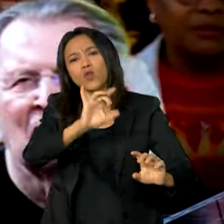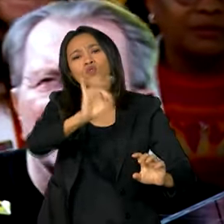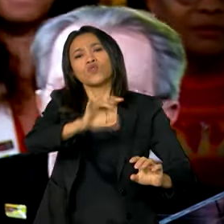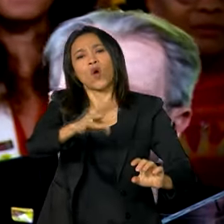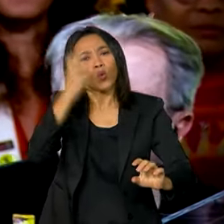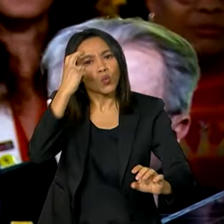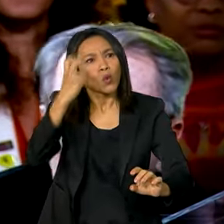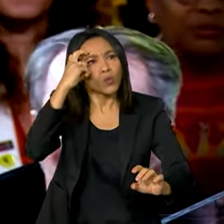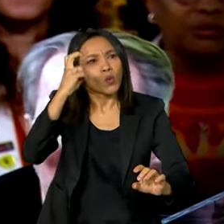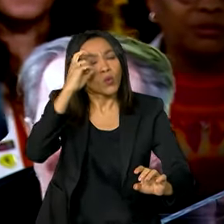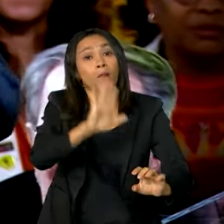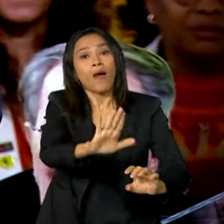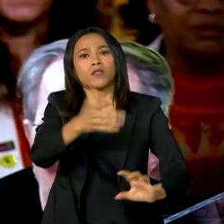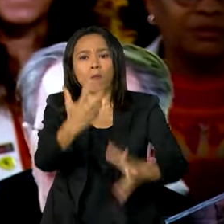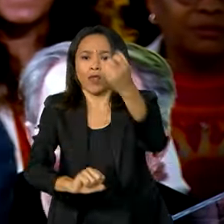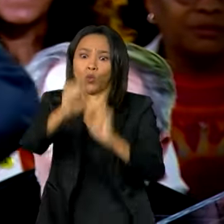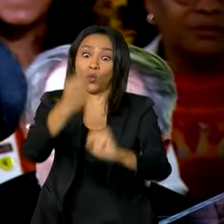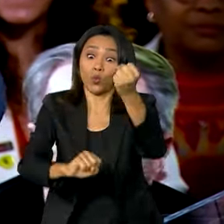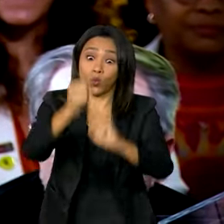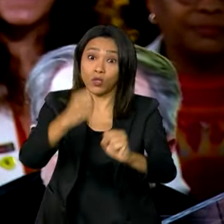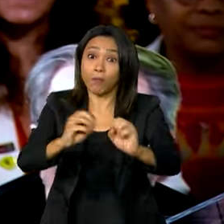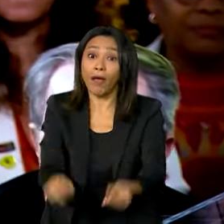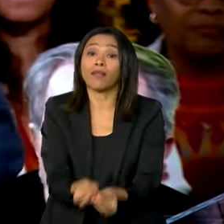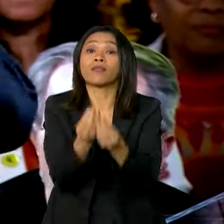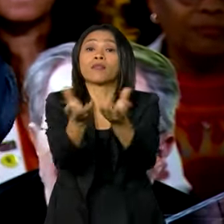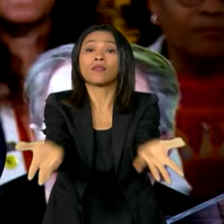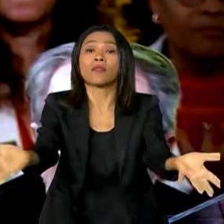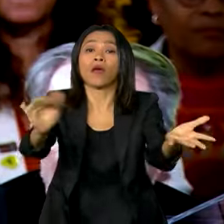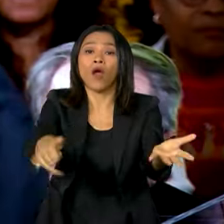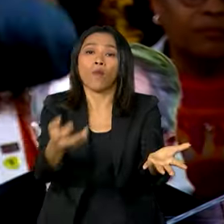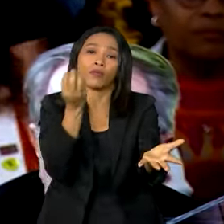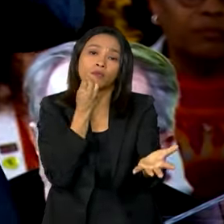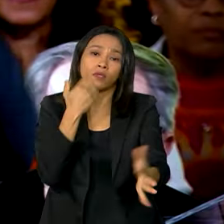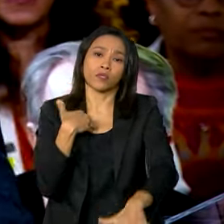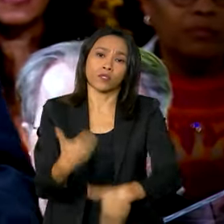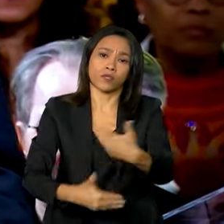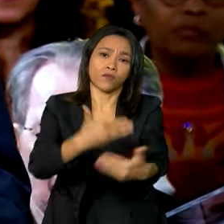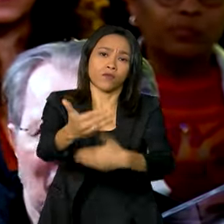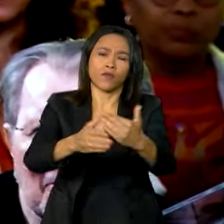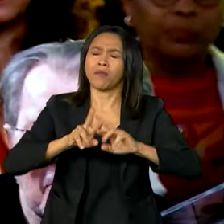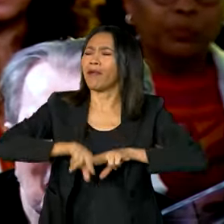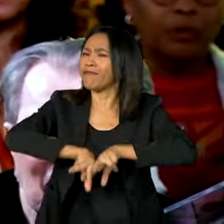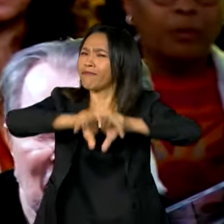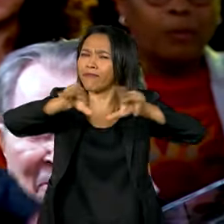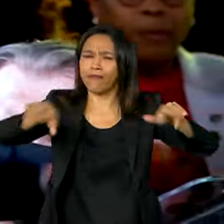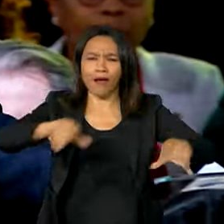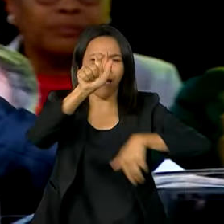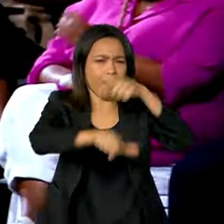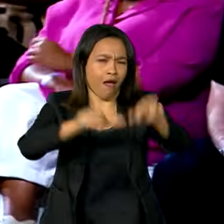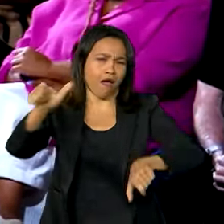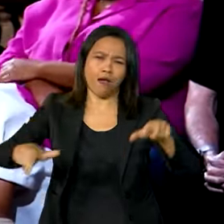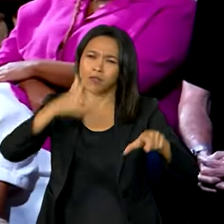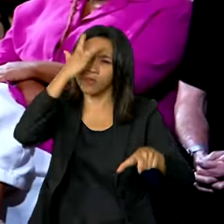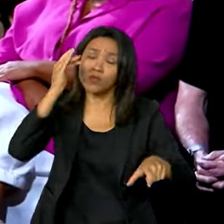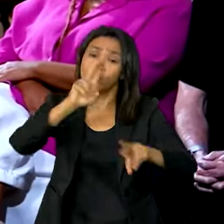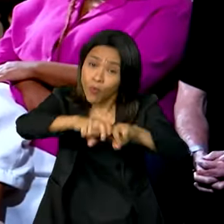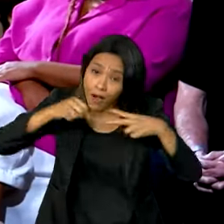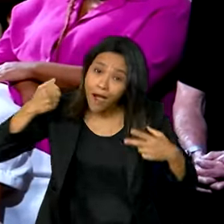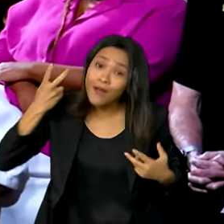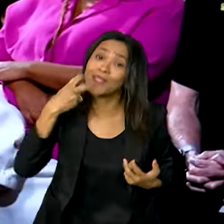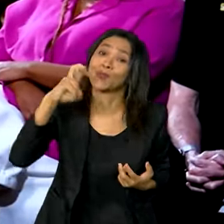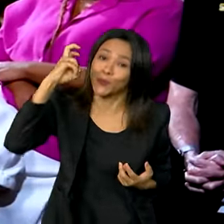cultura, mas numa indústria para gerar oportunidade de desenvolvimento para milhões de pessoas que, através da cultura,